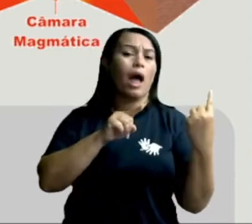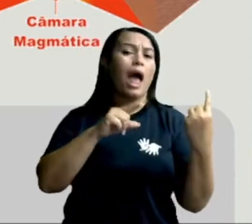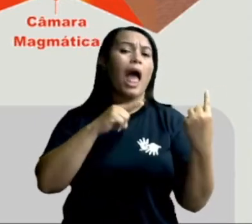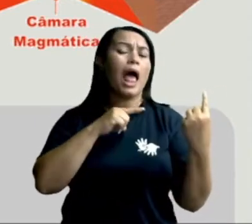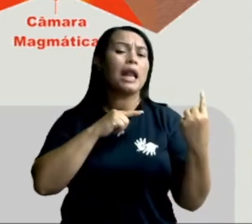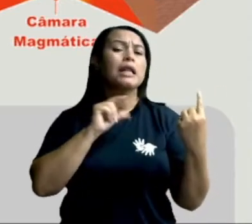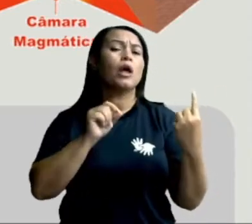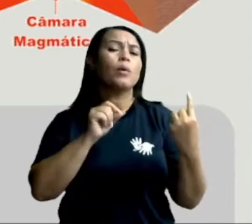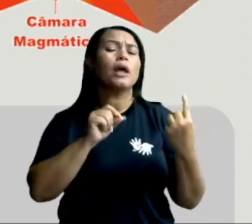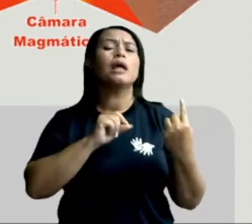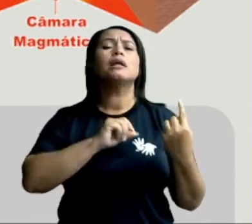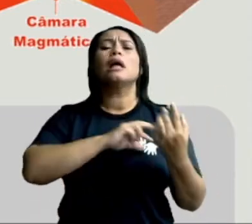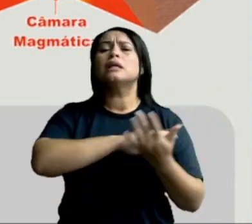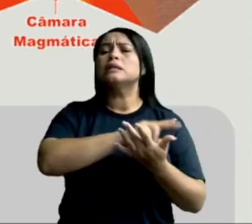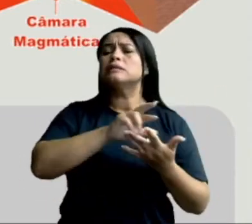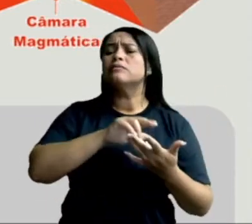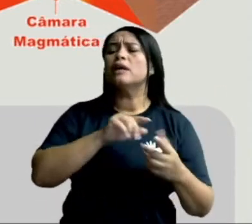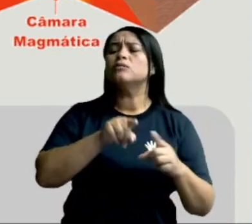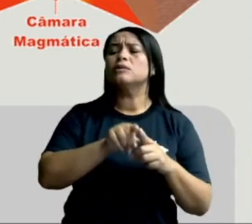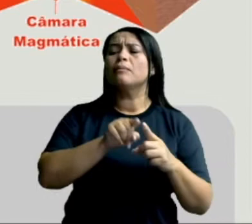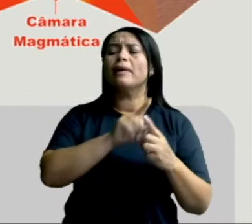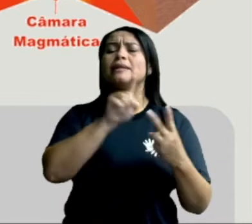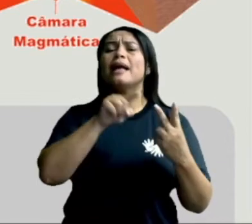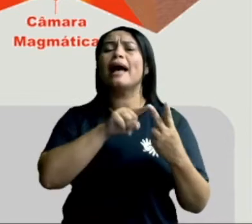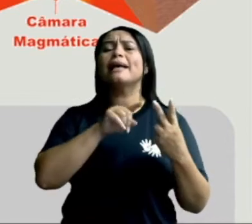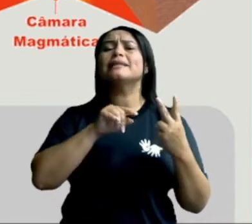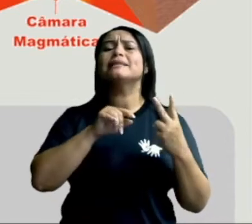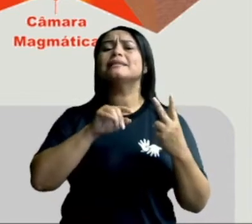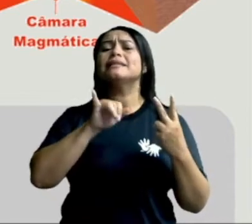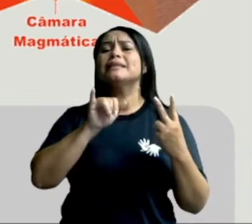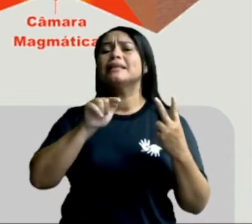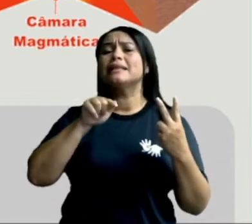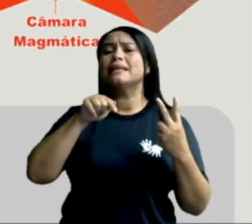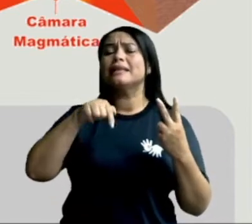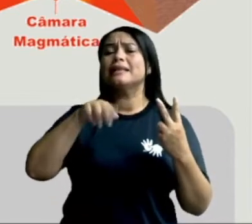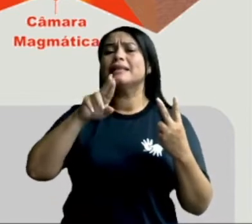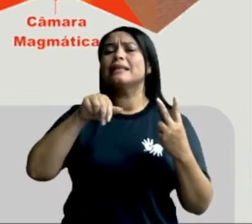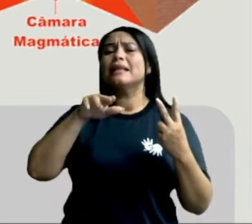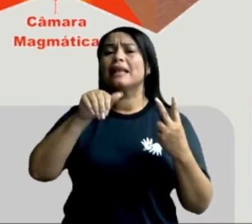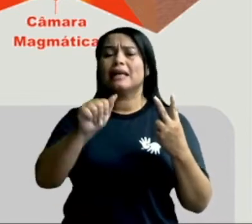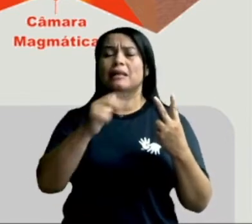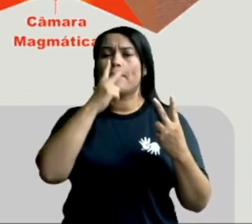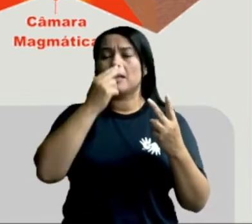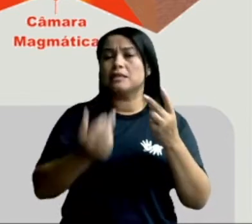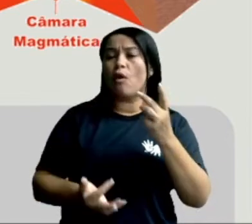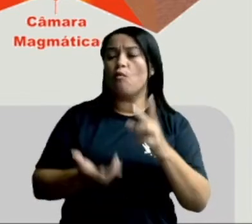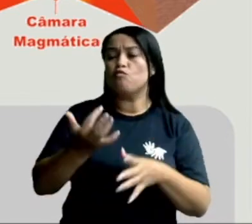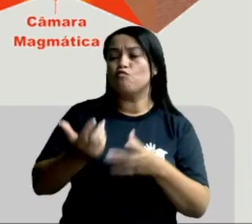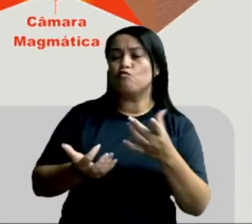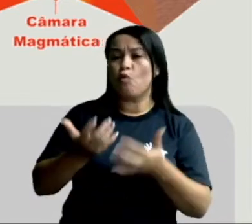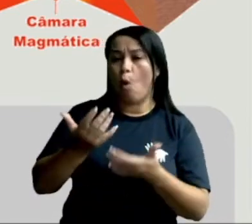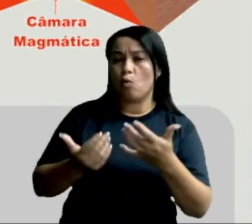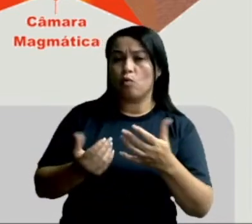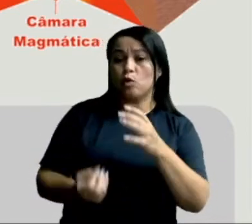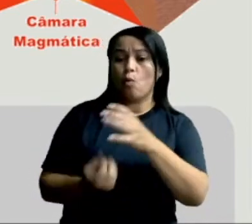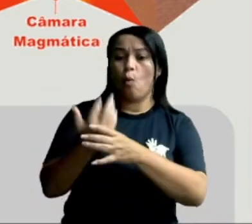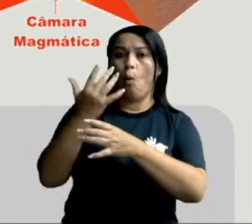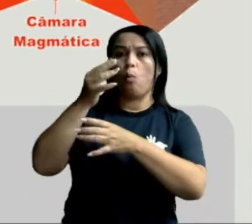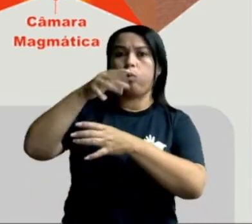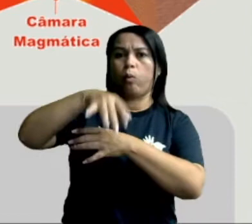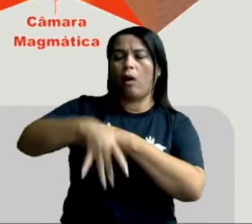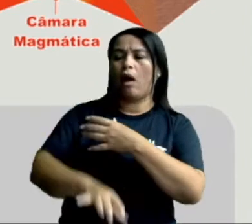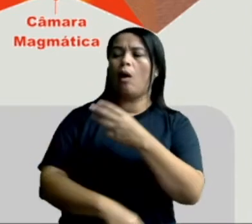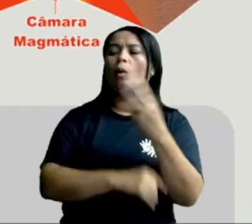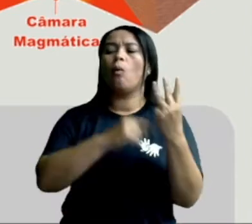diz, vem de sedimentos. Rochas ígneas, vem como ígnea, vem de fogo, de ignição, vem de zucões. As